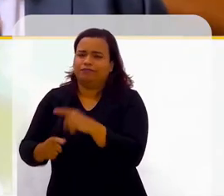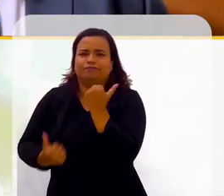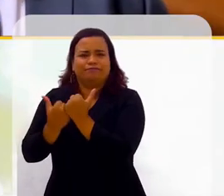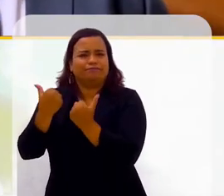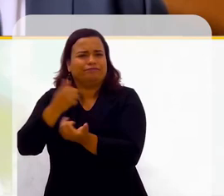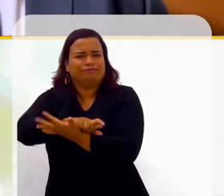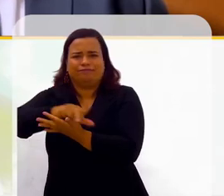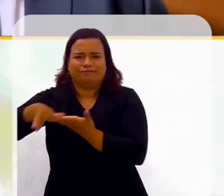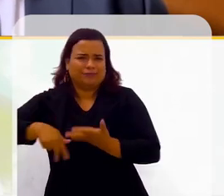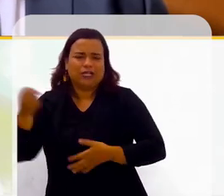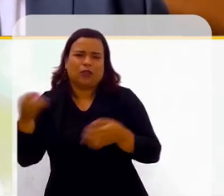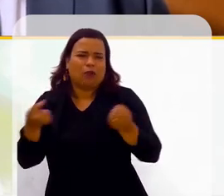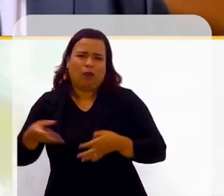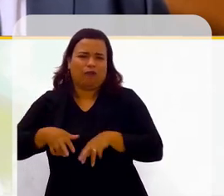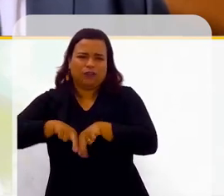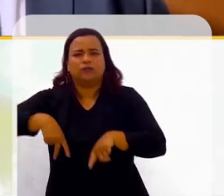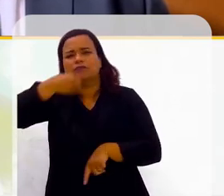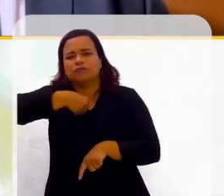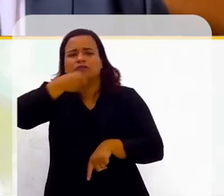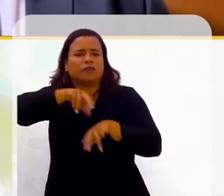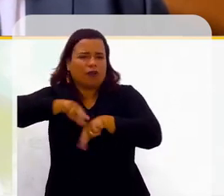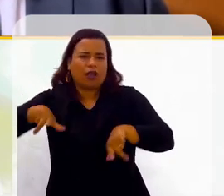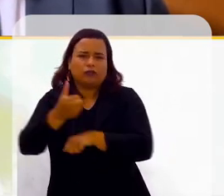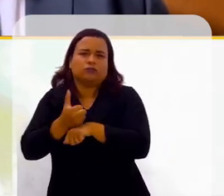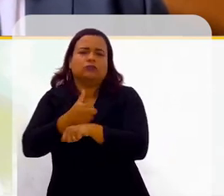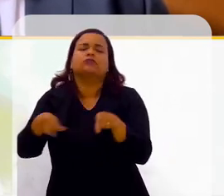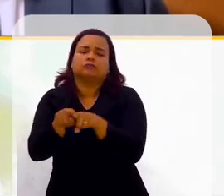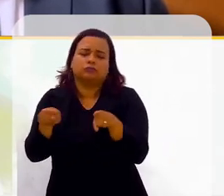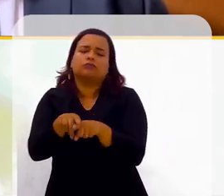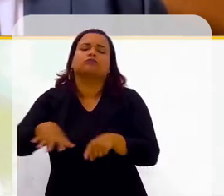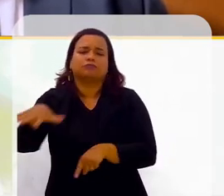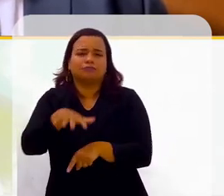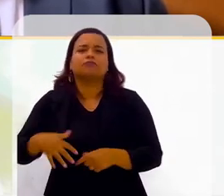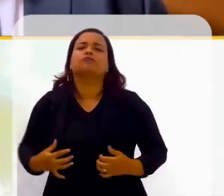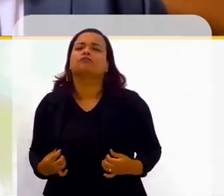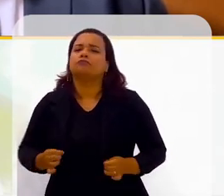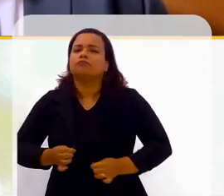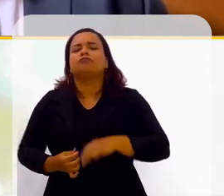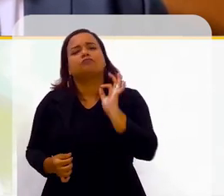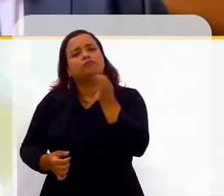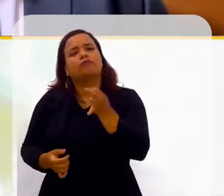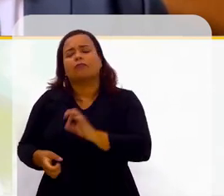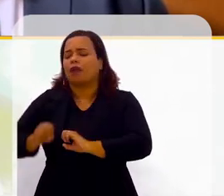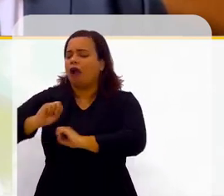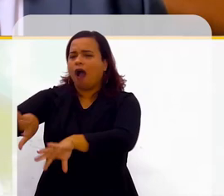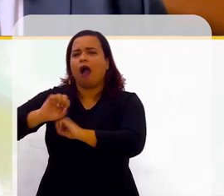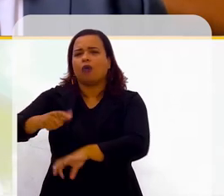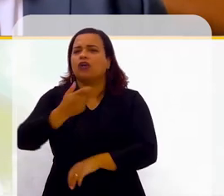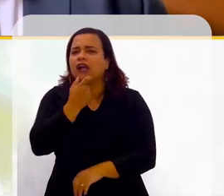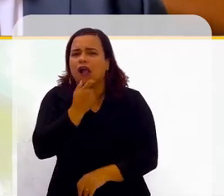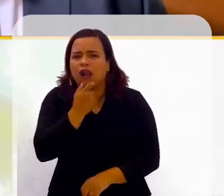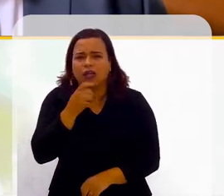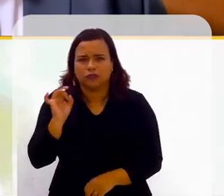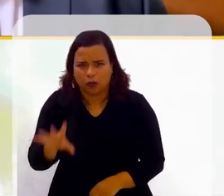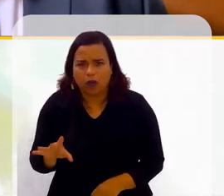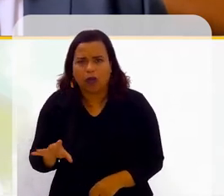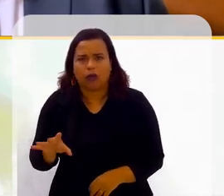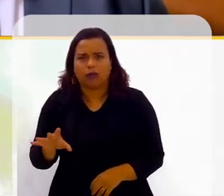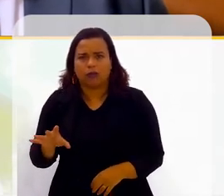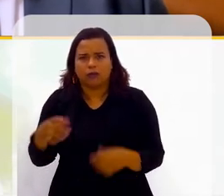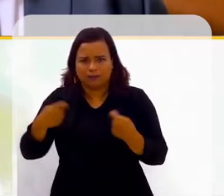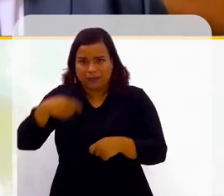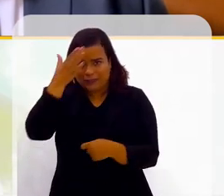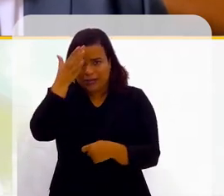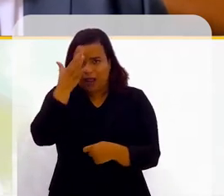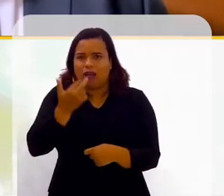parcerias, com novas oportunidades profissionais. As aulas são só em inglês? Você tem que ter inglês